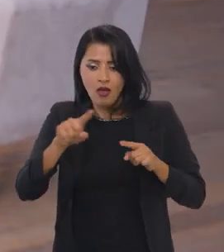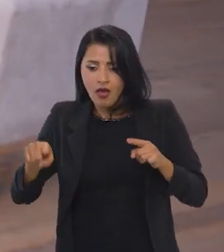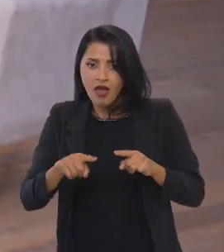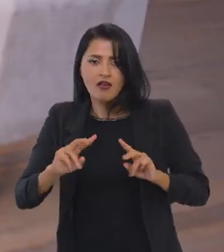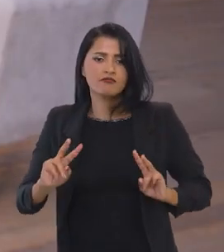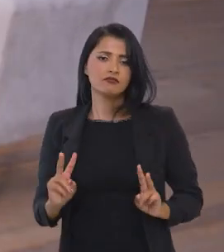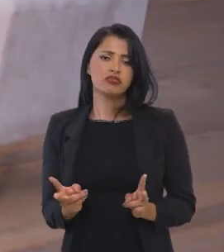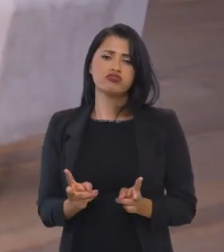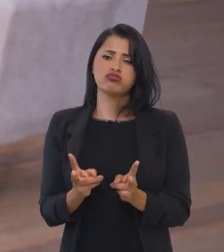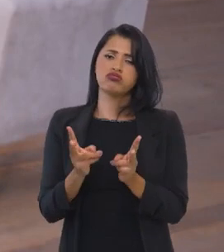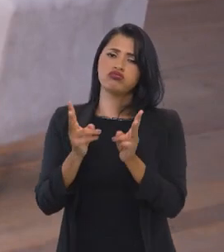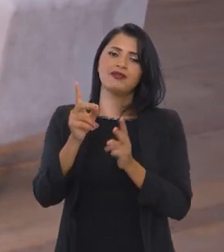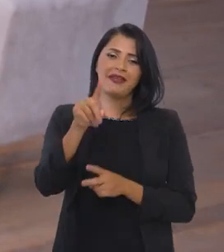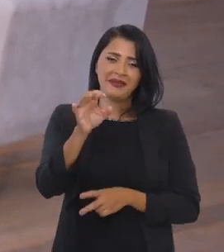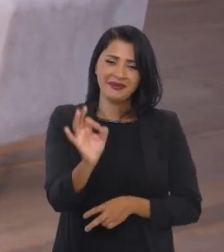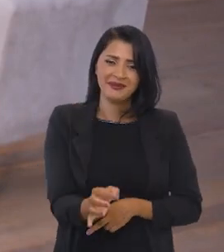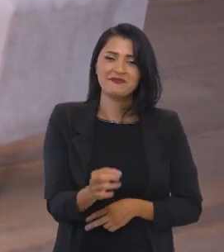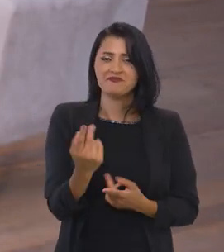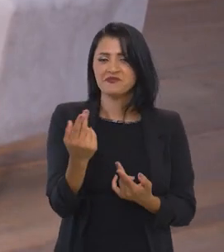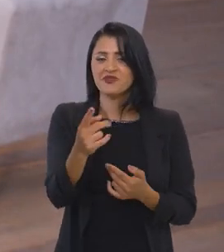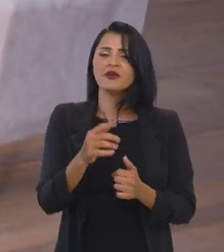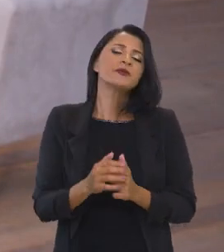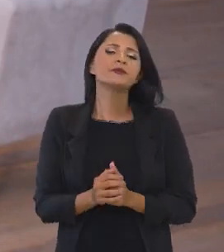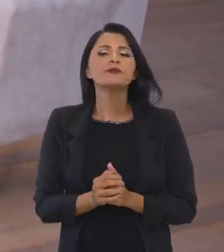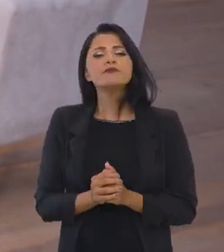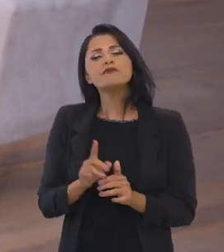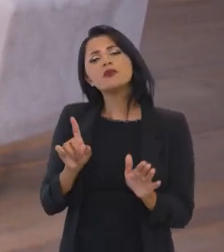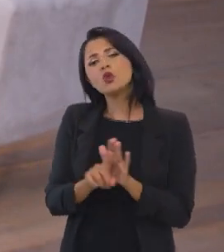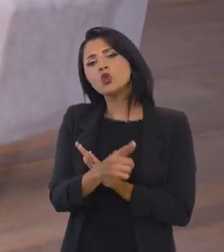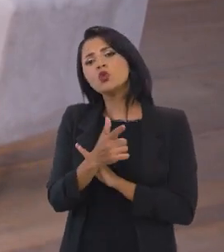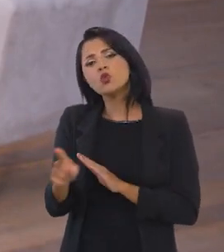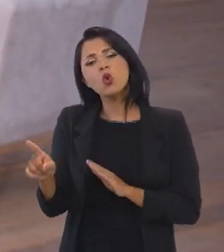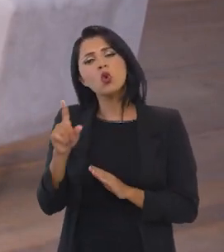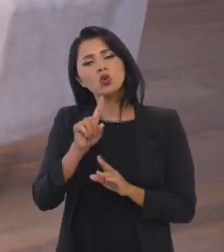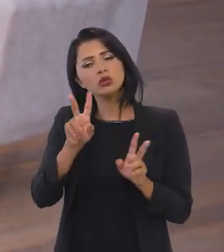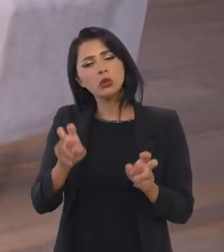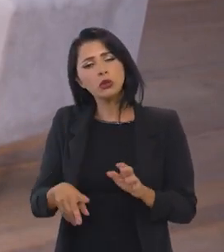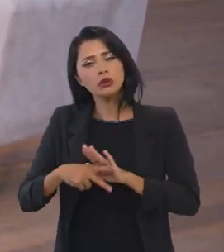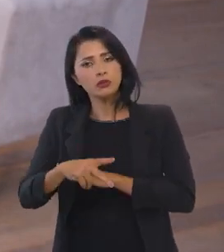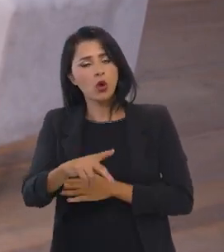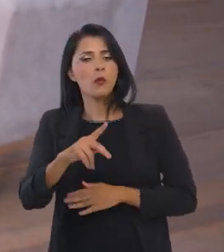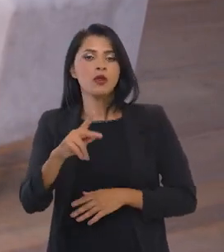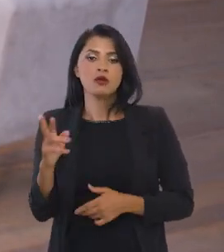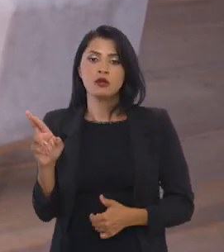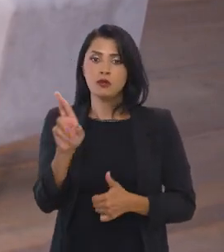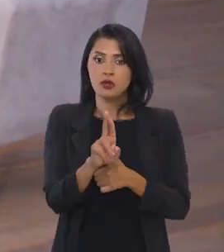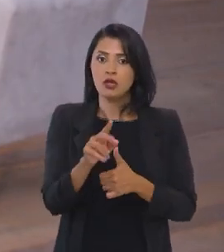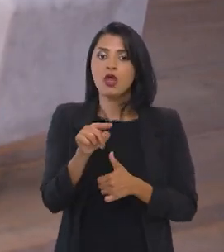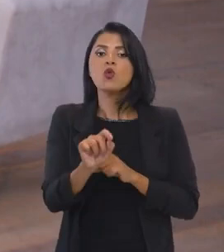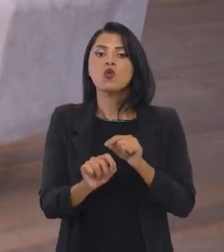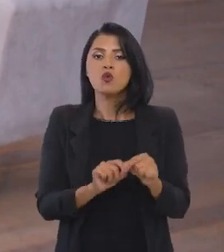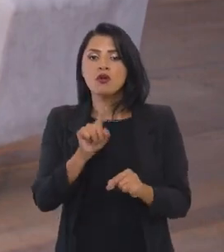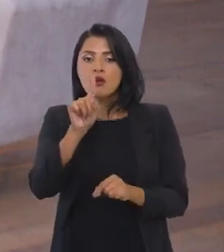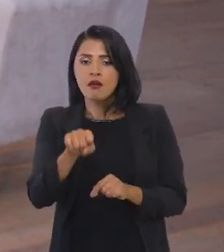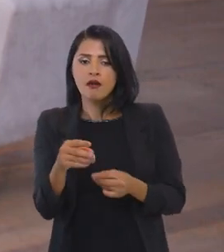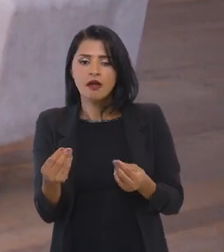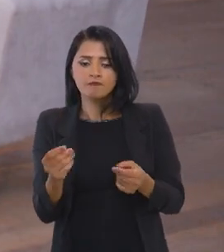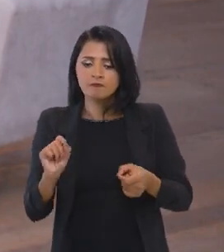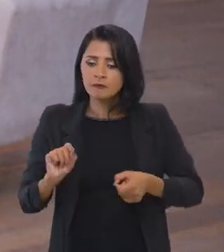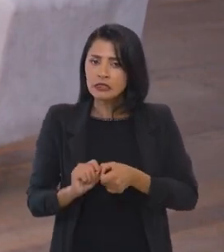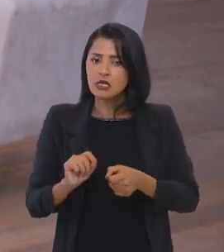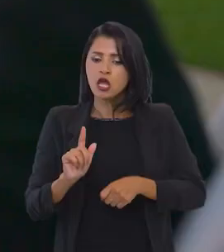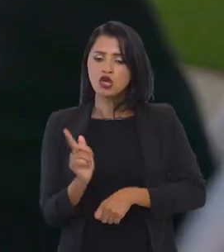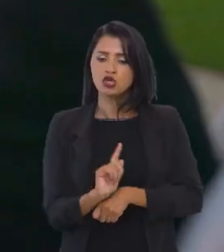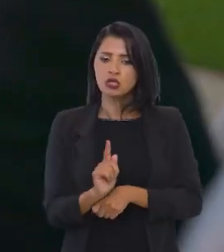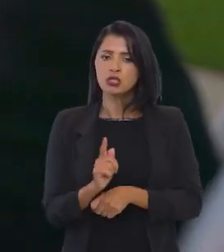ciclo... Virtuoso. Virtuoso, exatamente, Paula. Agora, um outro aspecto da Procuradoria Geral da Fazenda Nacional é essa